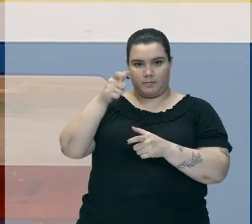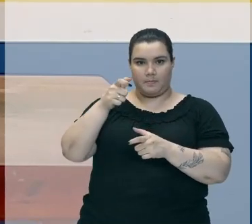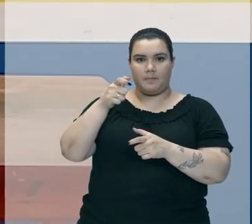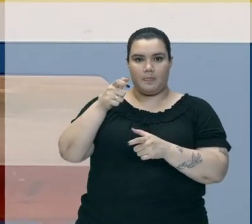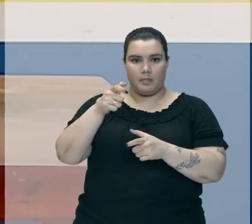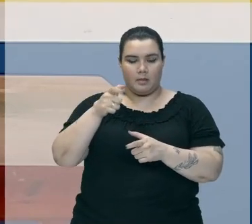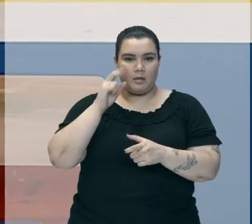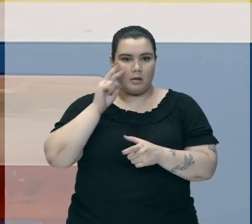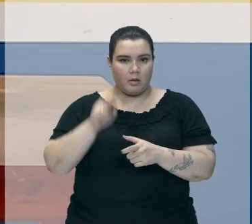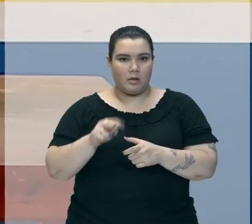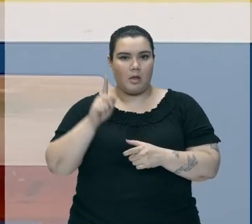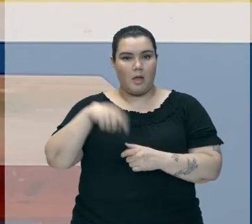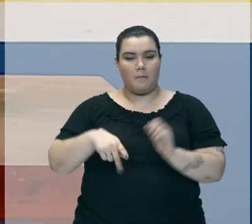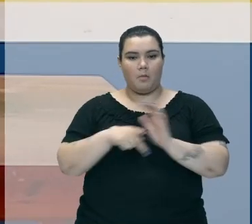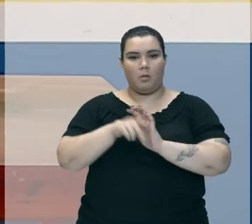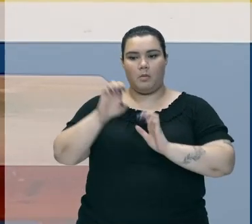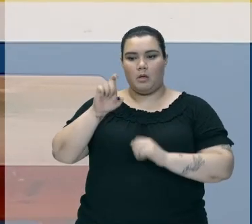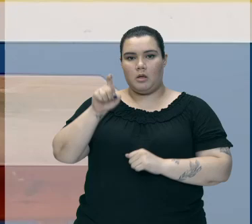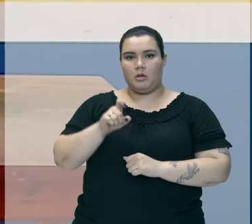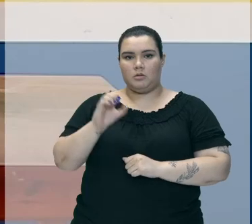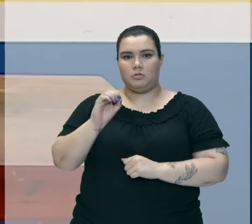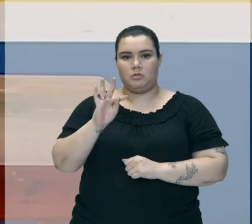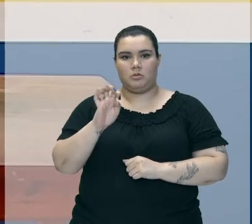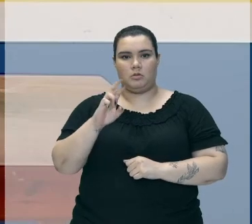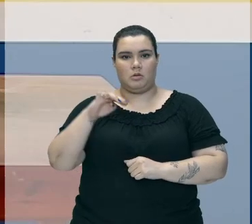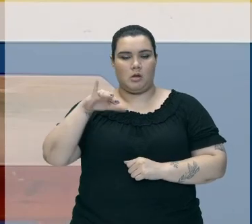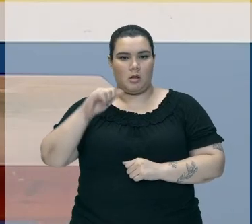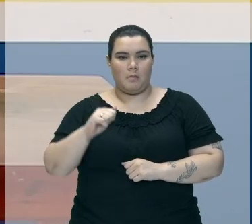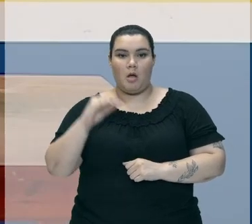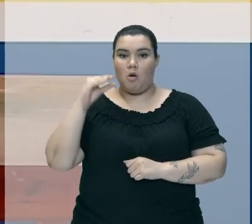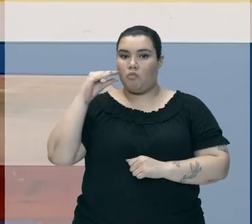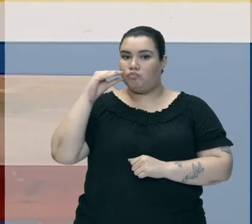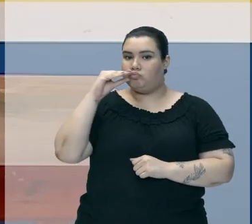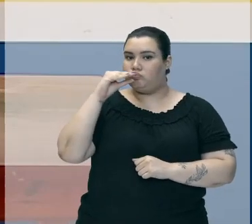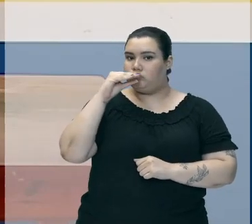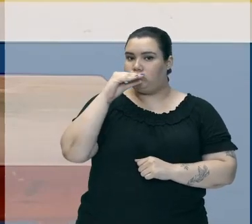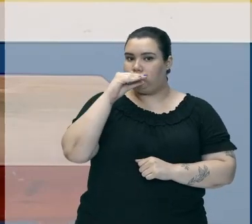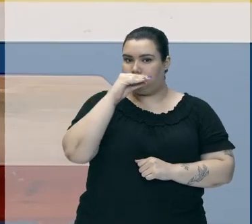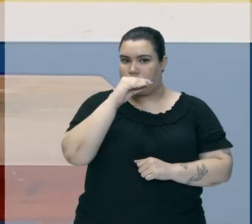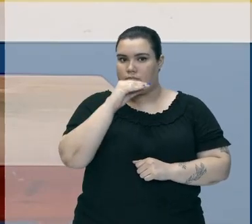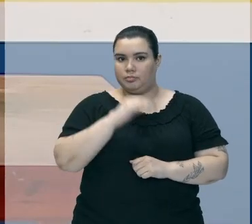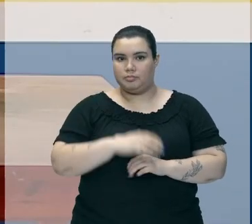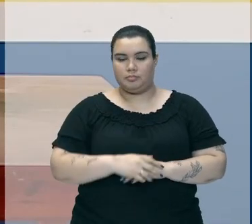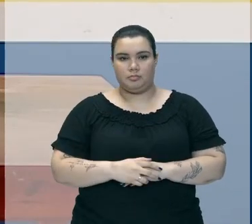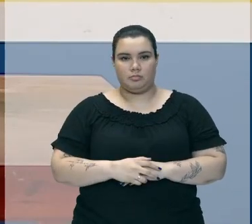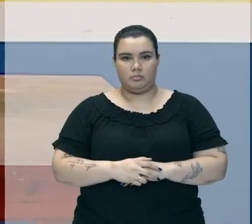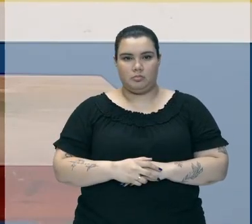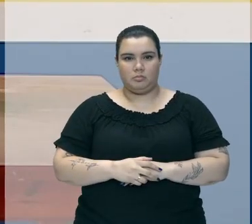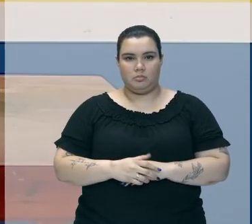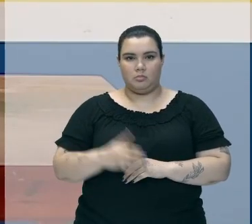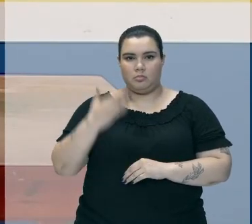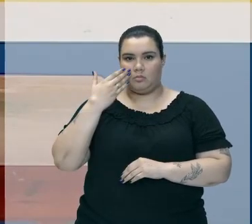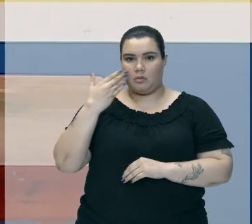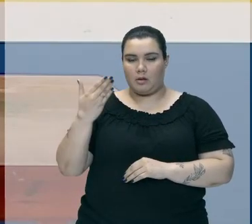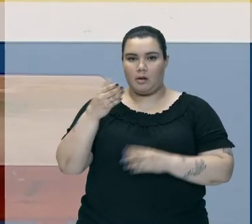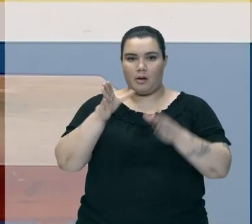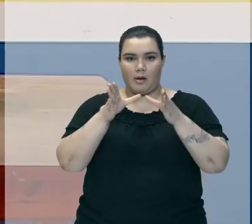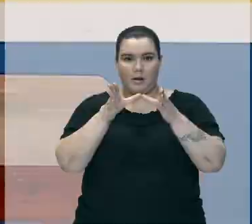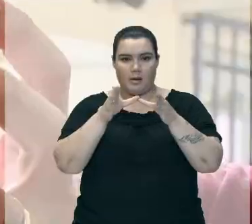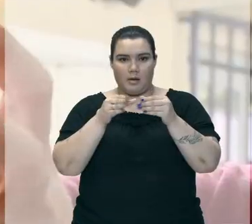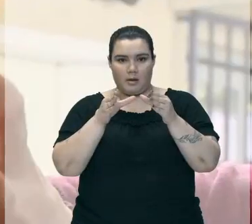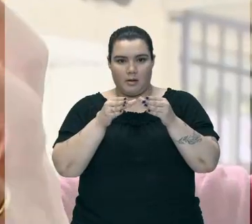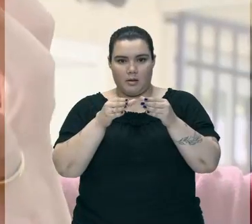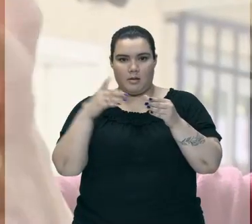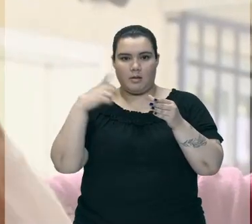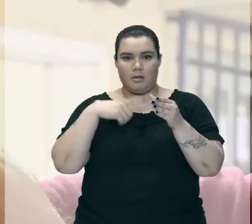Muito Exotérmica Ela Libera Muito Calor Deu Uma Olhada Que A Garrafa Está Se